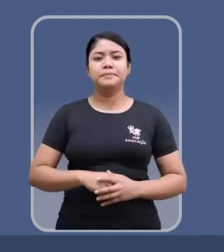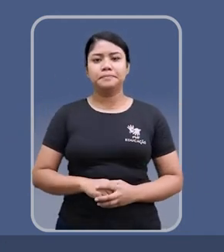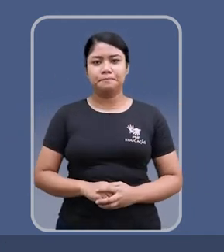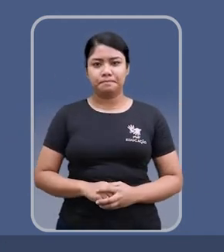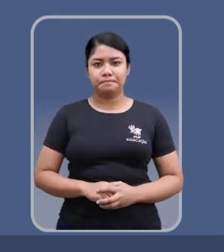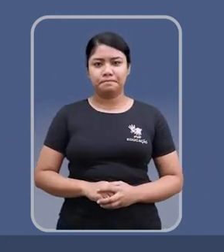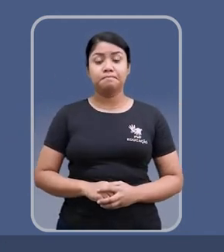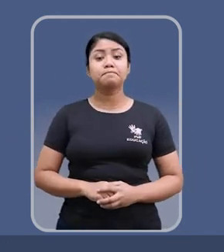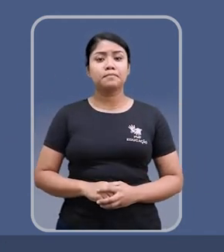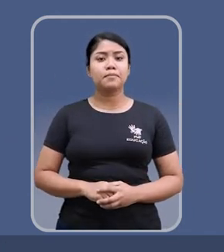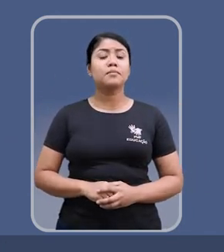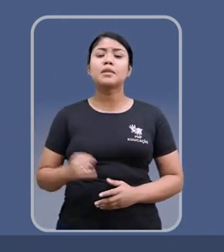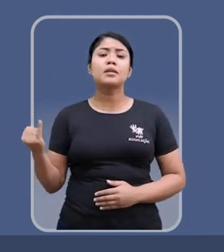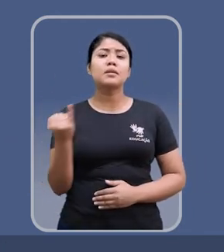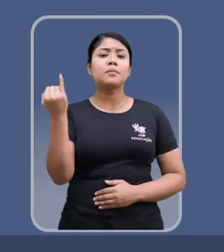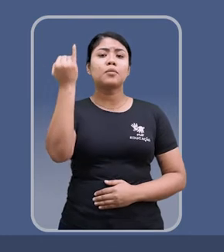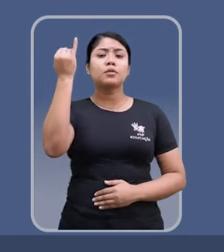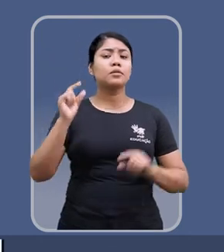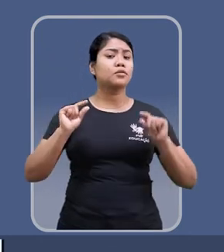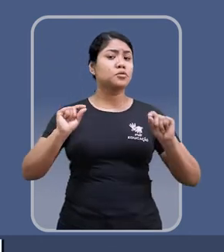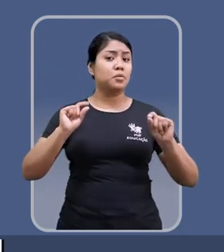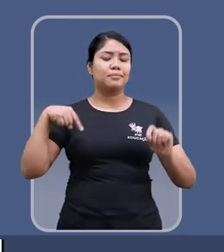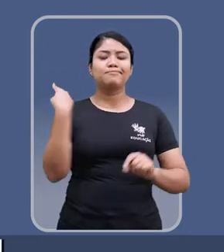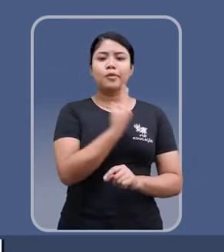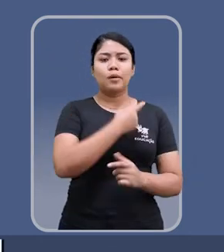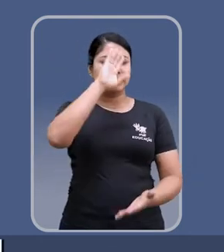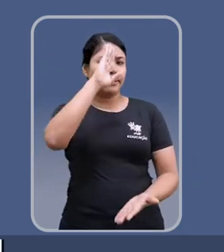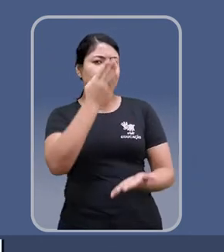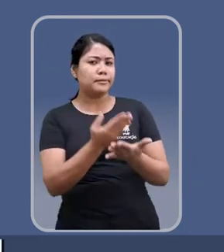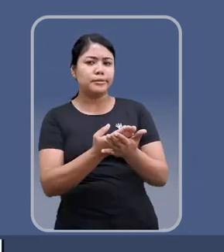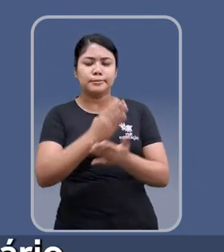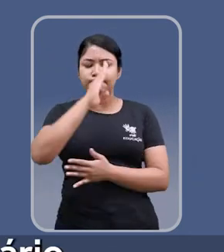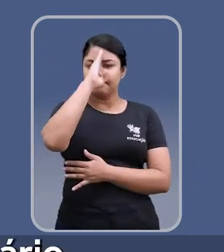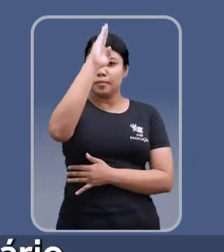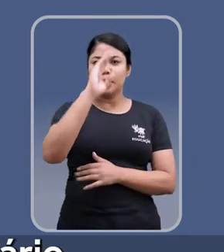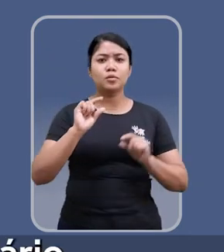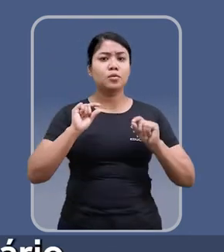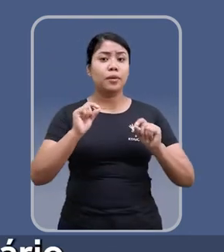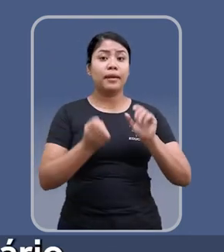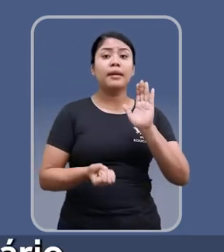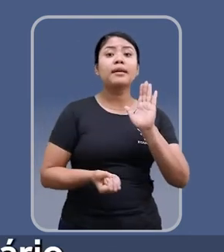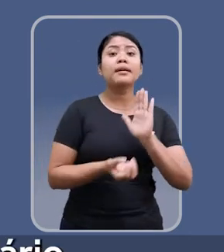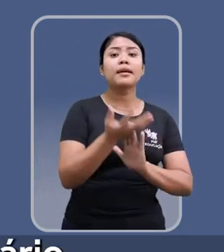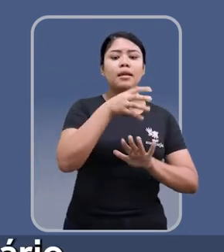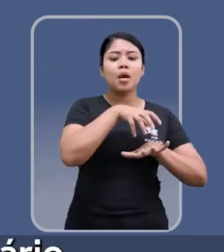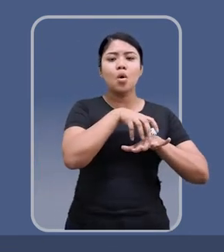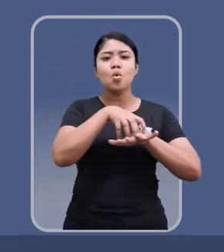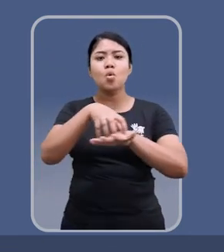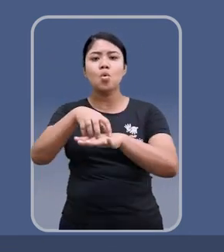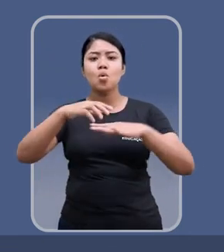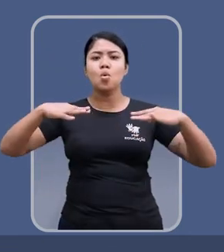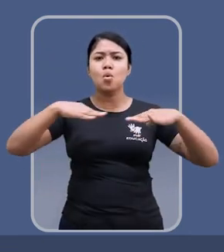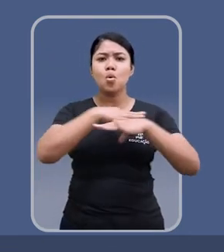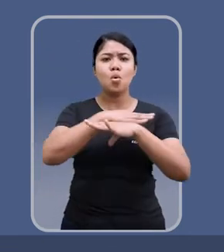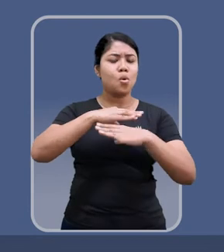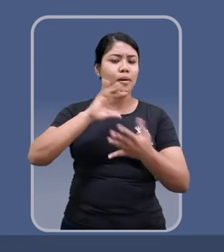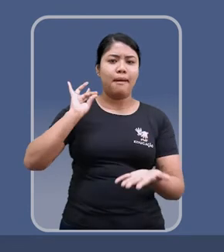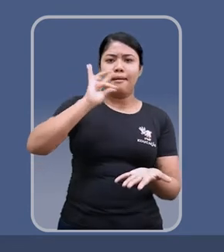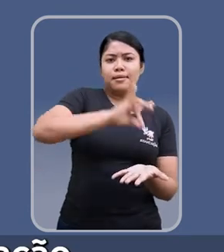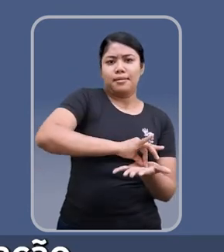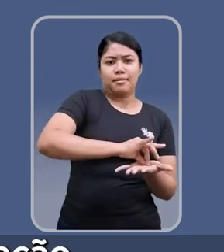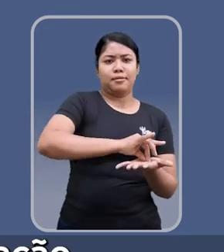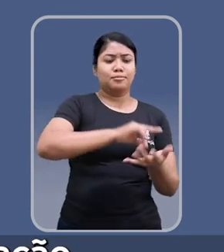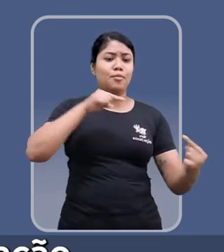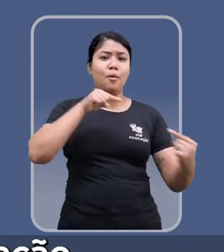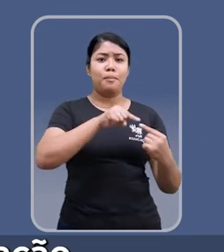eficiente de mobilidade. Então é necessário, e a gente acredita fundamental, criar condições para um sistema aviário mais adequado à realidade.